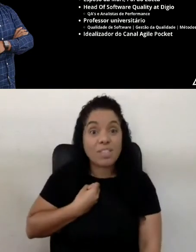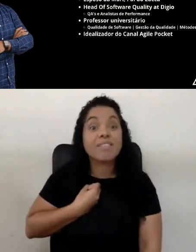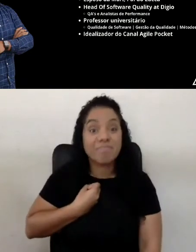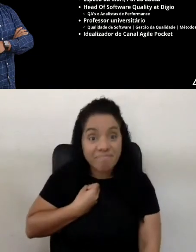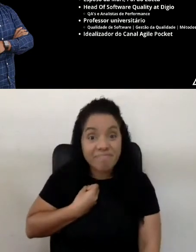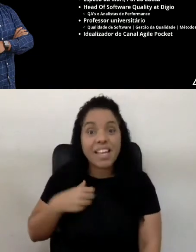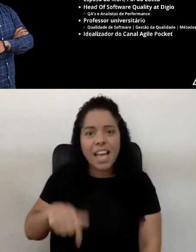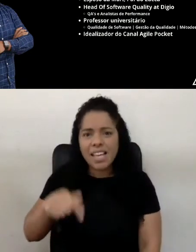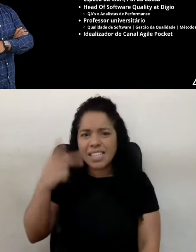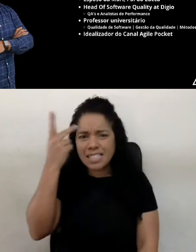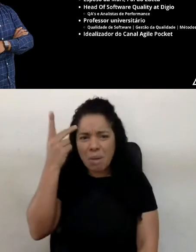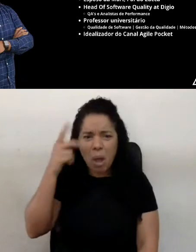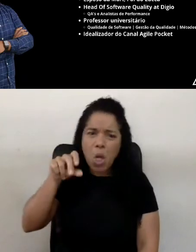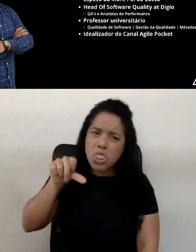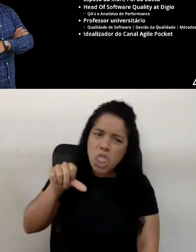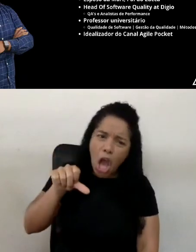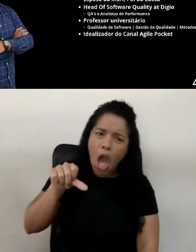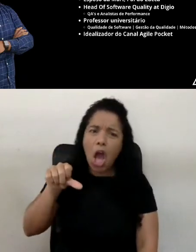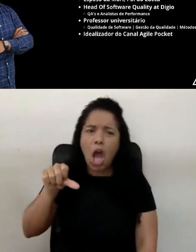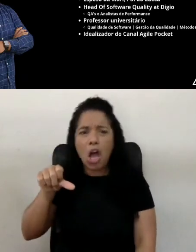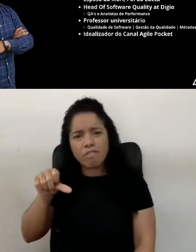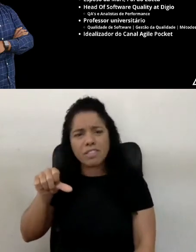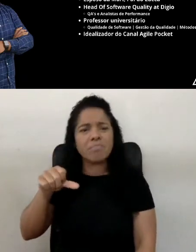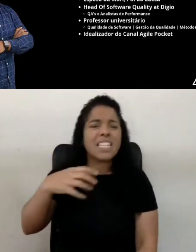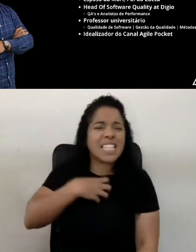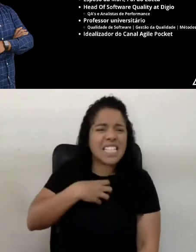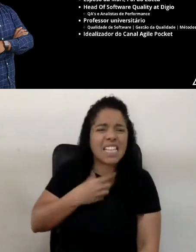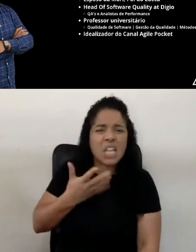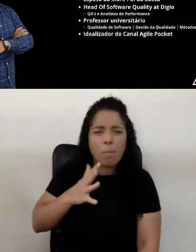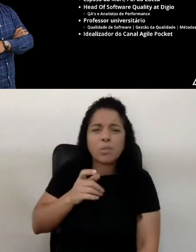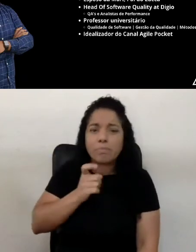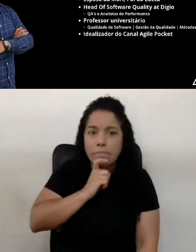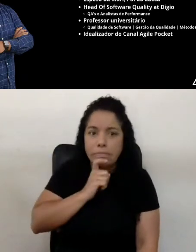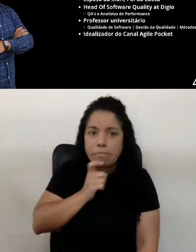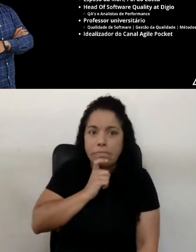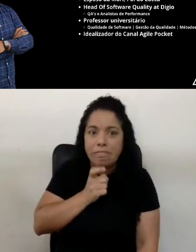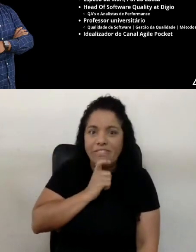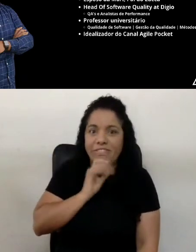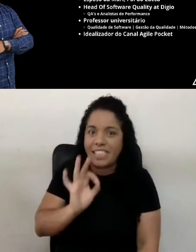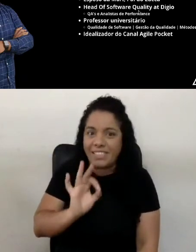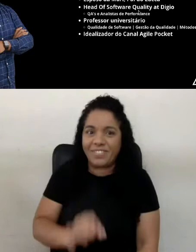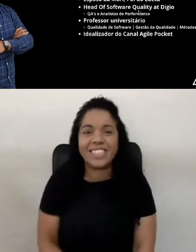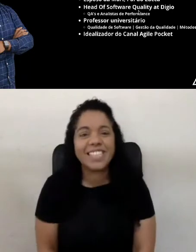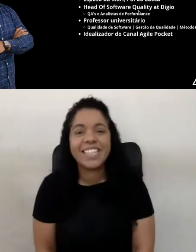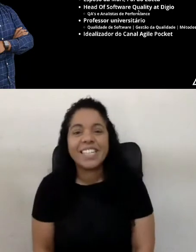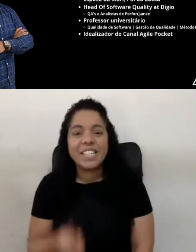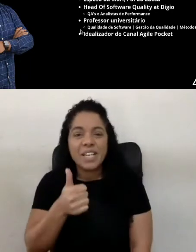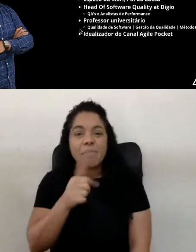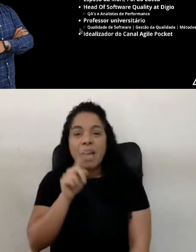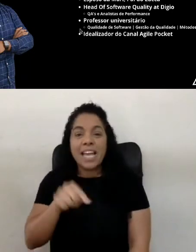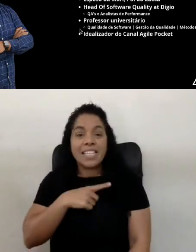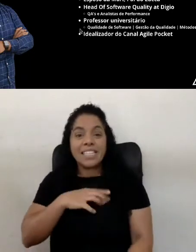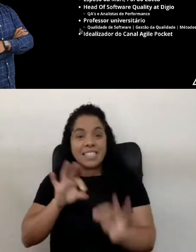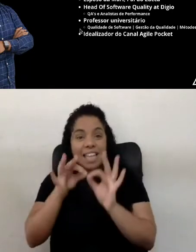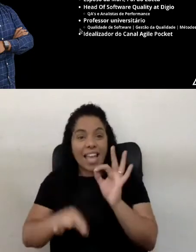Aqui em São Paulo deve estar uns 9, a sensação está tensa a sensação. Bem, mas sem muitas